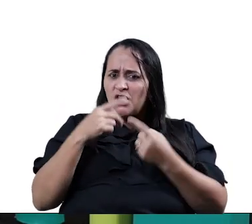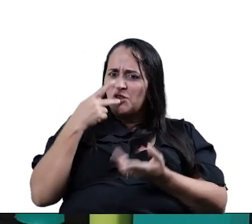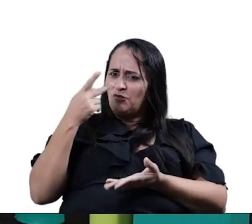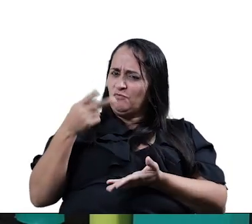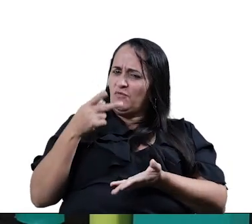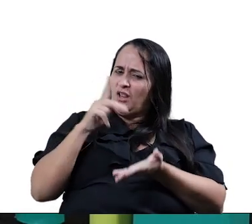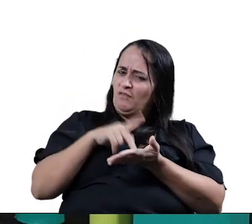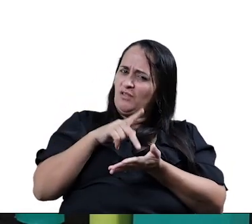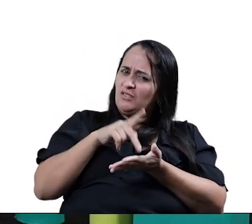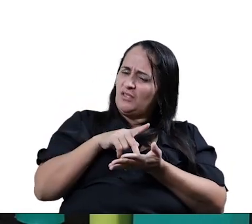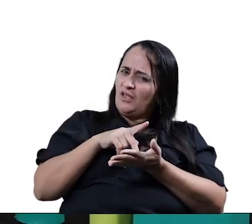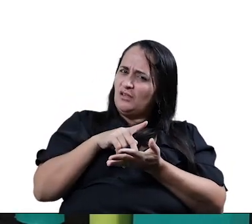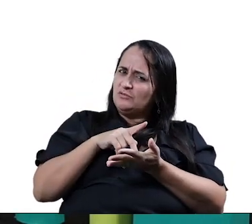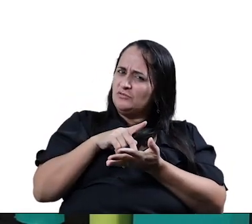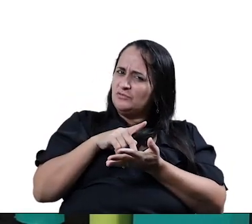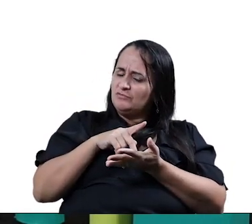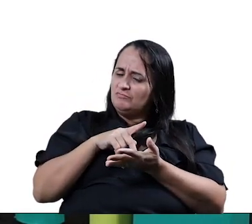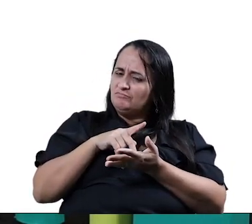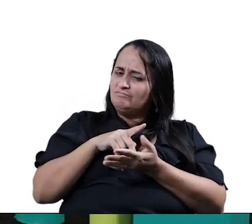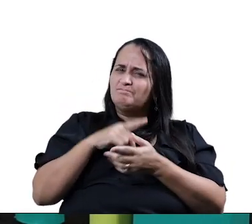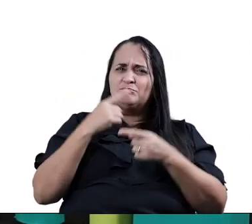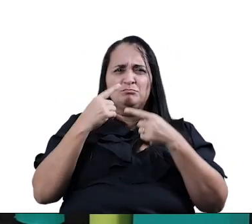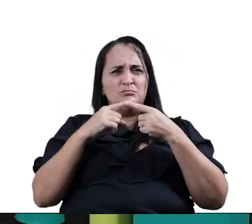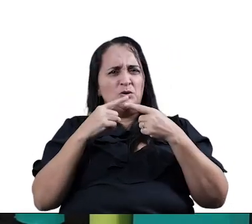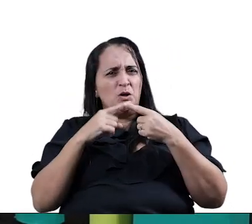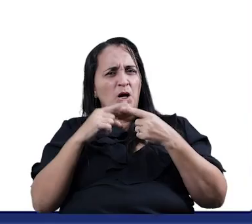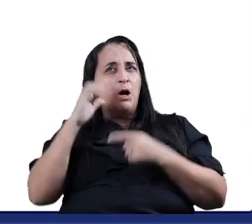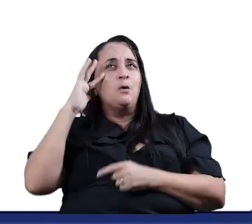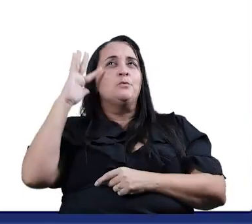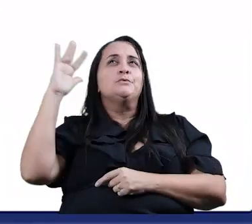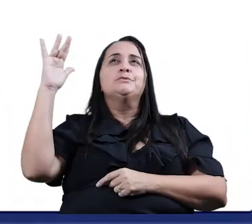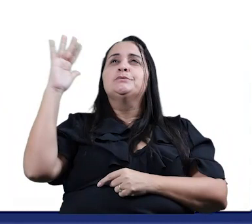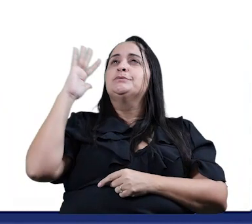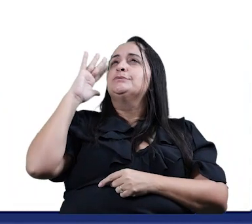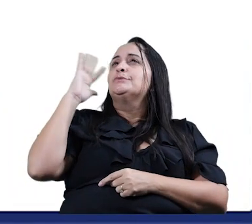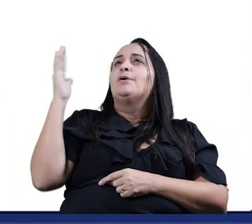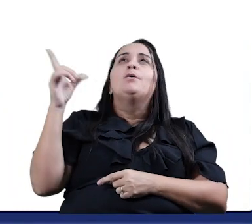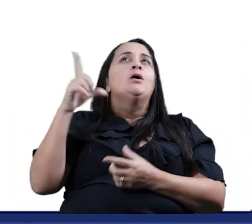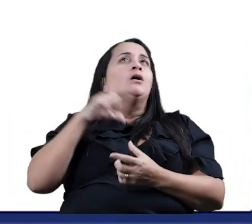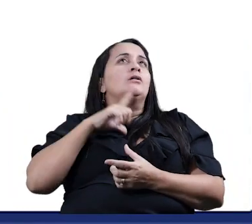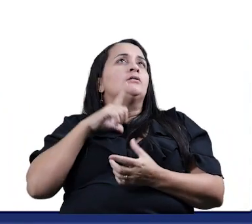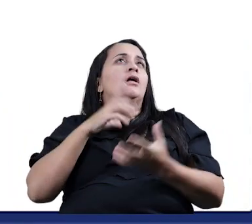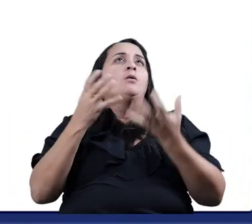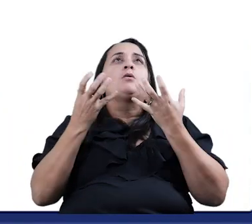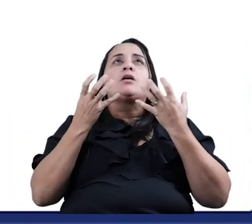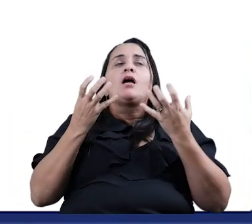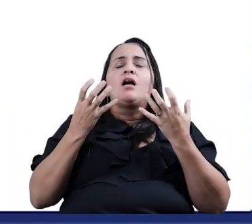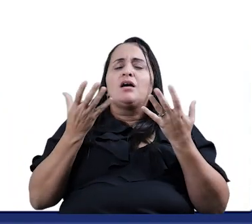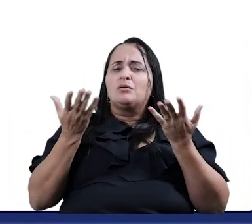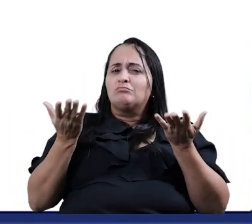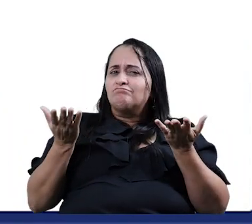fala Verdade? Gente Será que é um sonho Dela ter Essas coisas?